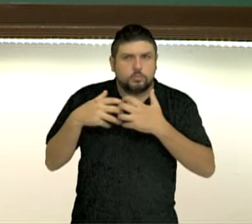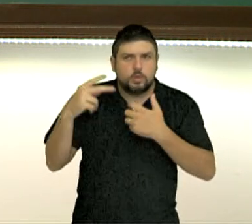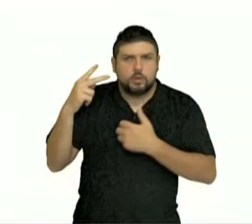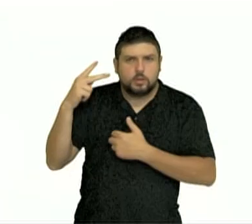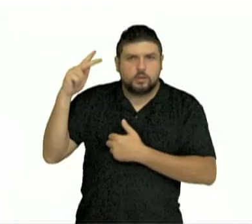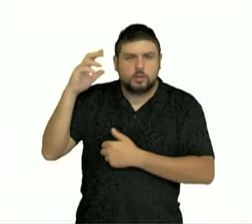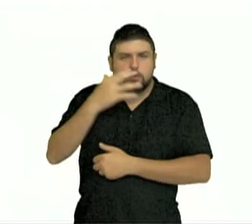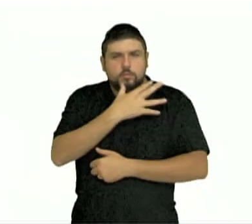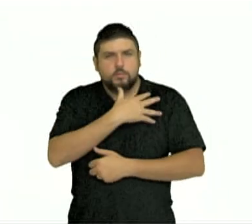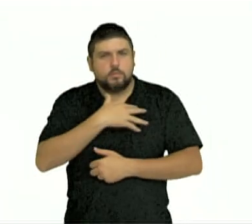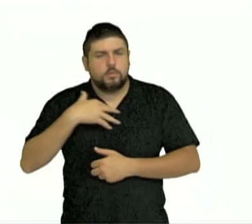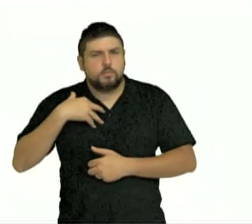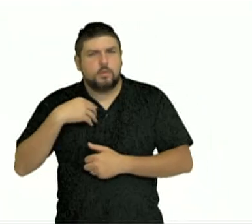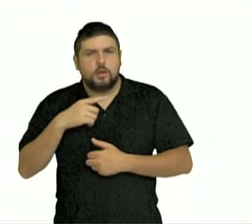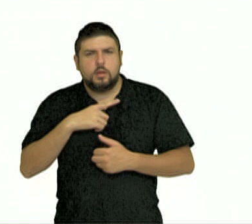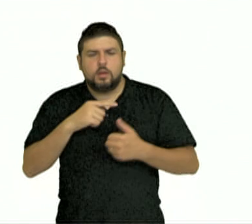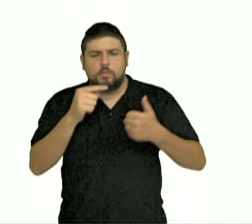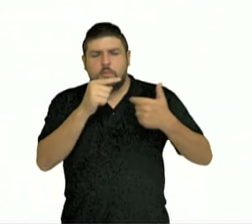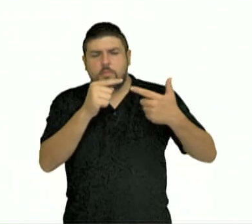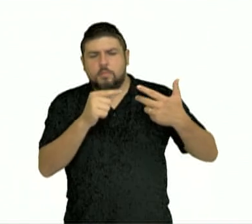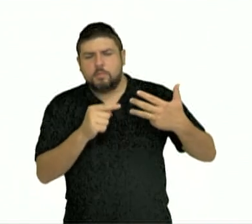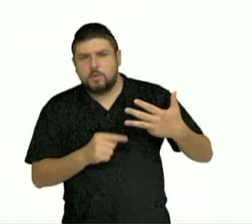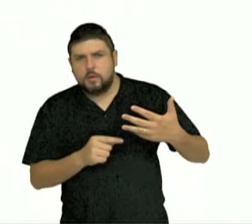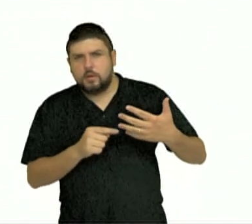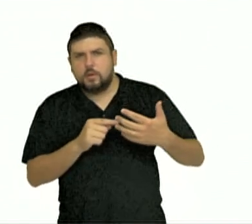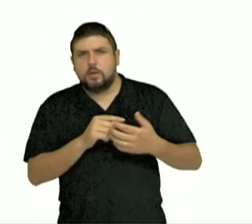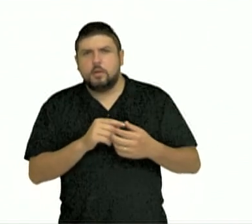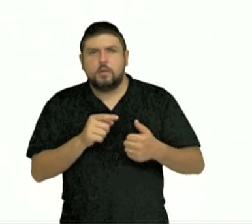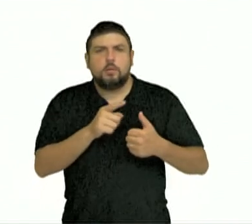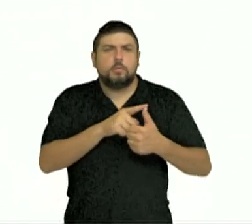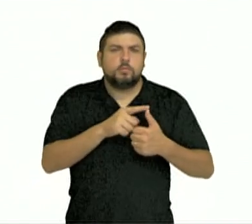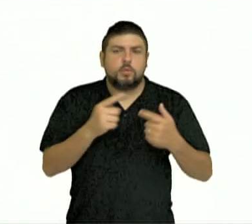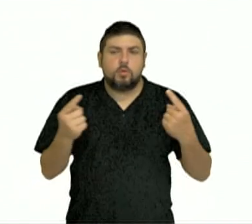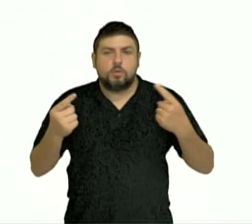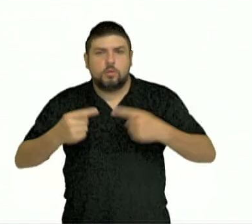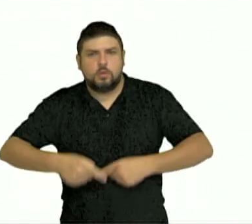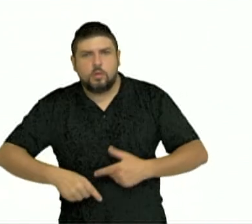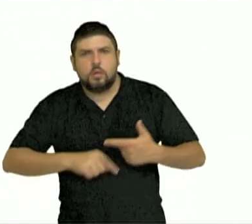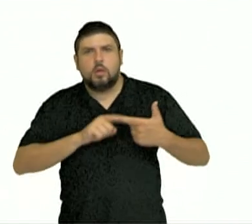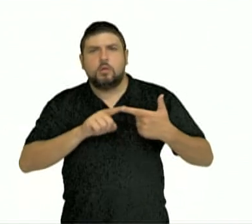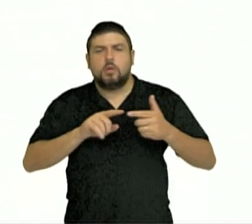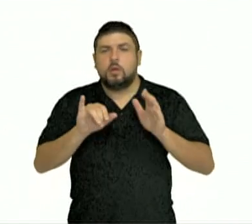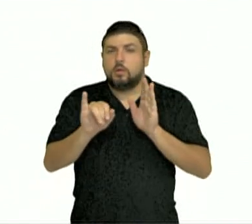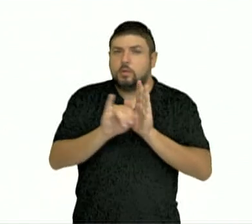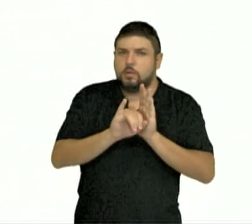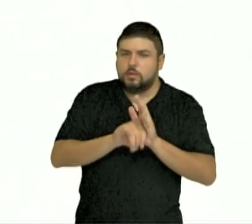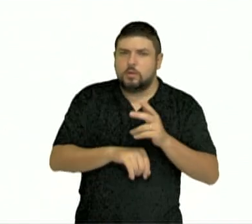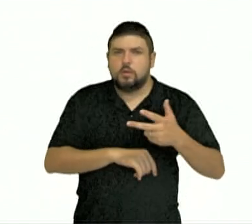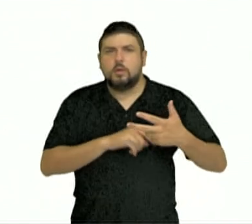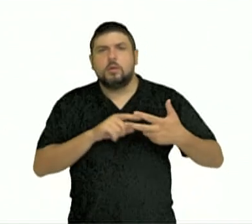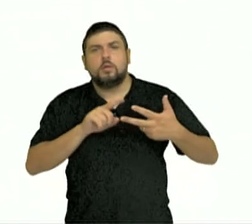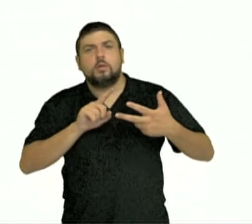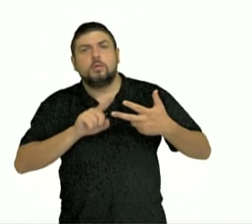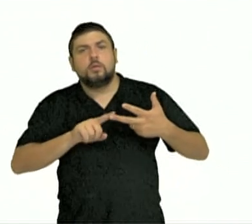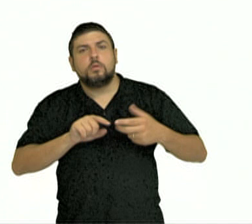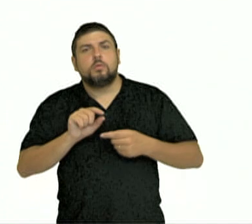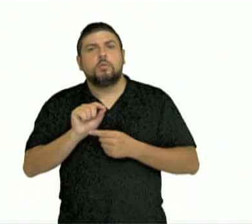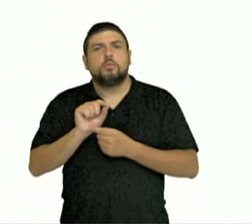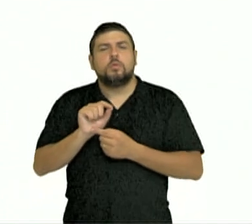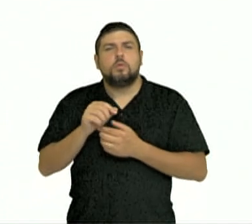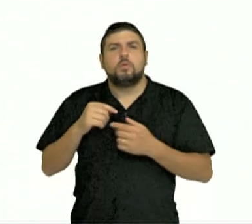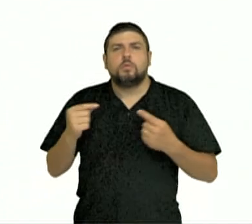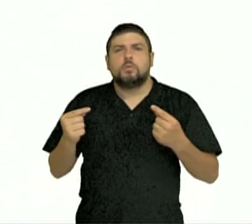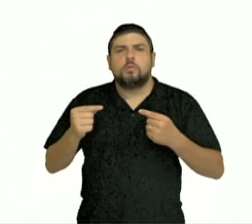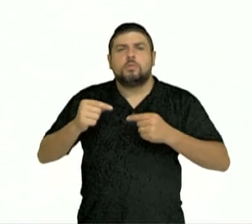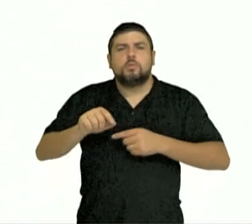envolvem alguns princípios, como o princípio de contradição, o princípio de identidade e o